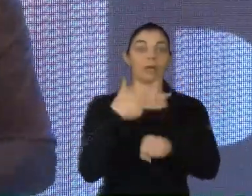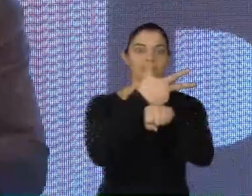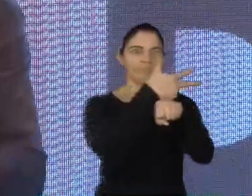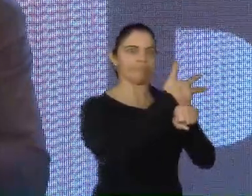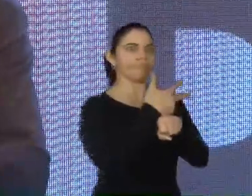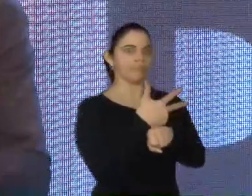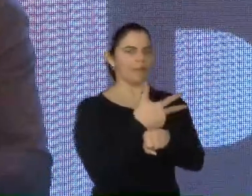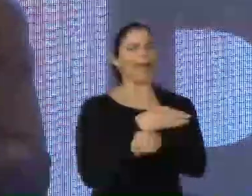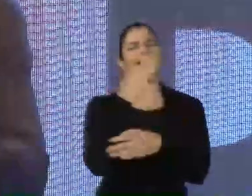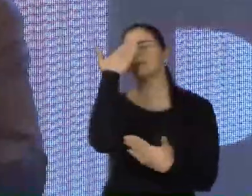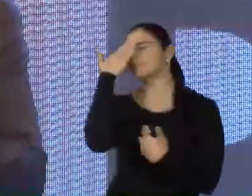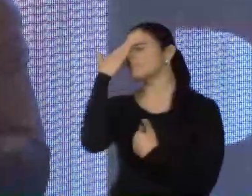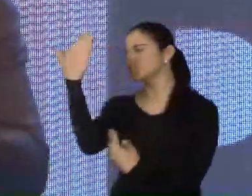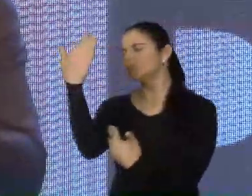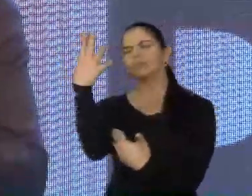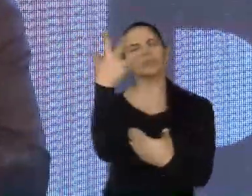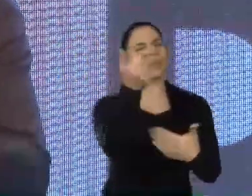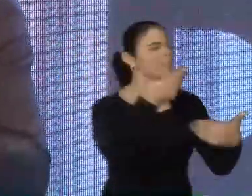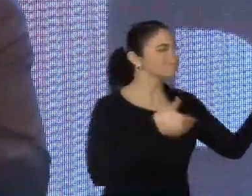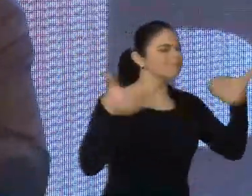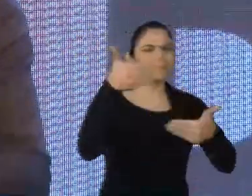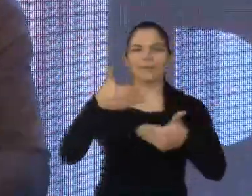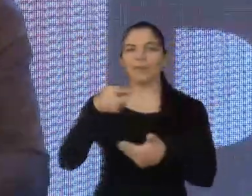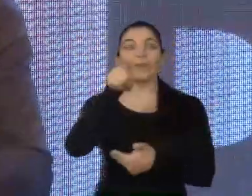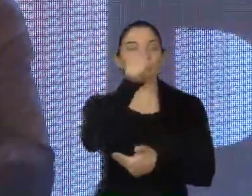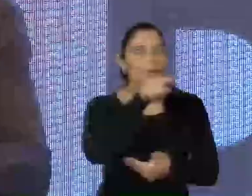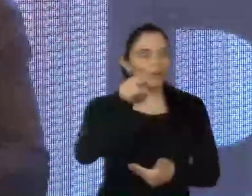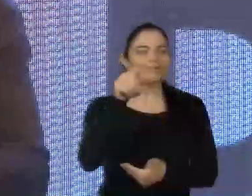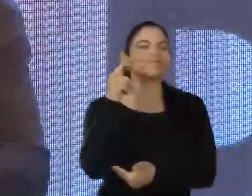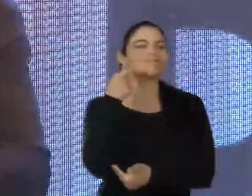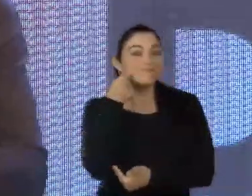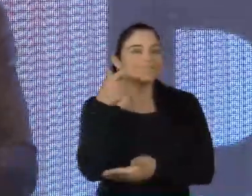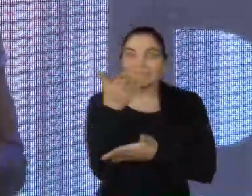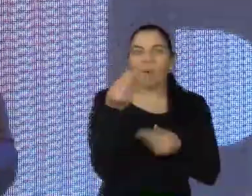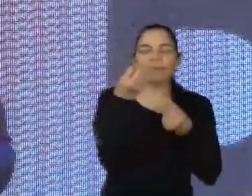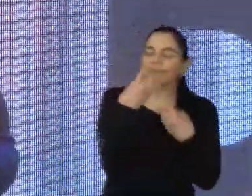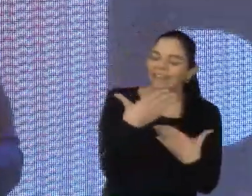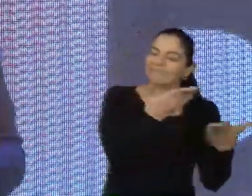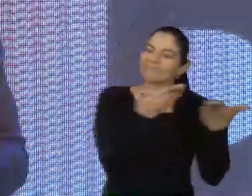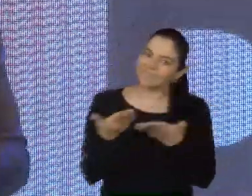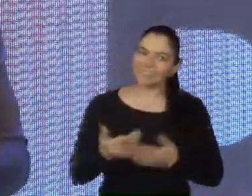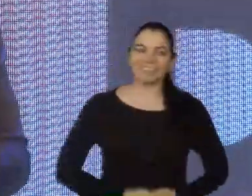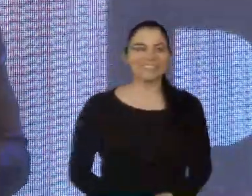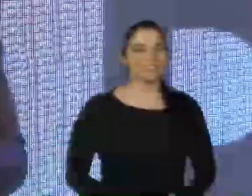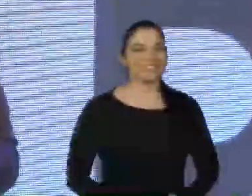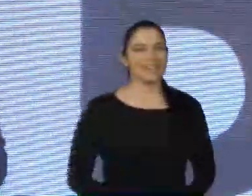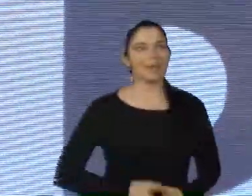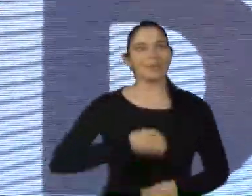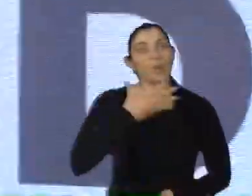gente agradece imensamente a participação e audiência de cada um de vocês. Sejam bem-vindos. Bom,